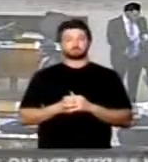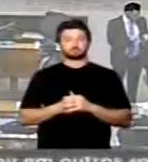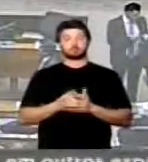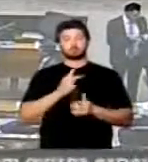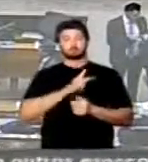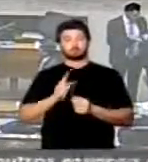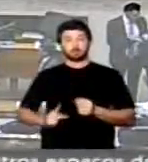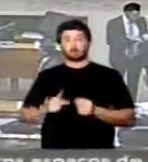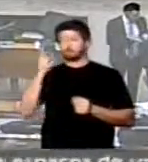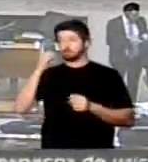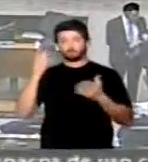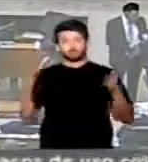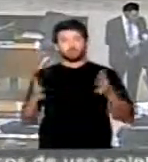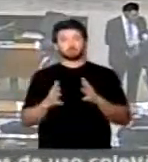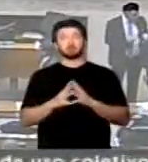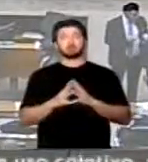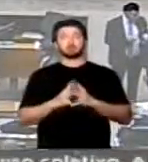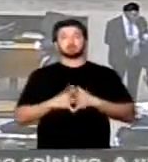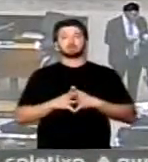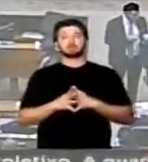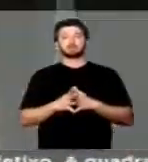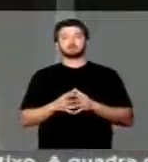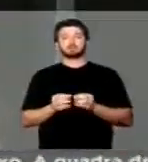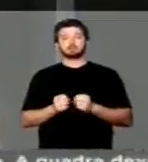senhor presidente, senhores deputados e deputadas,